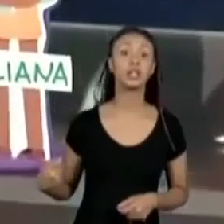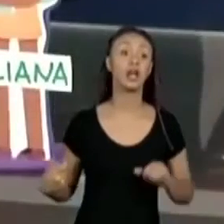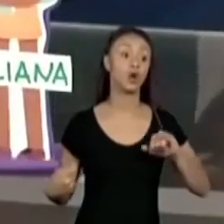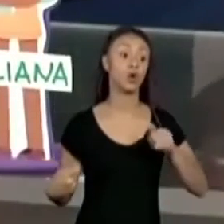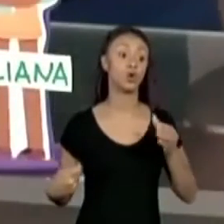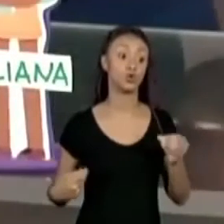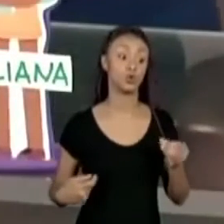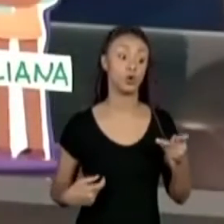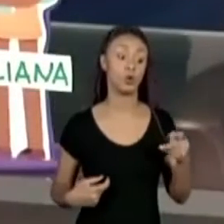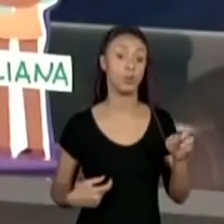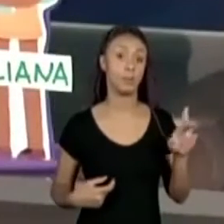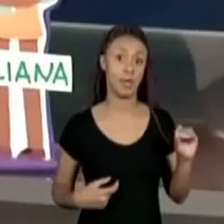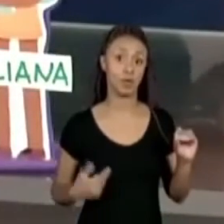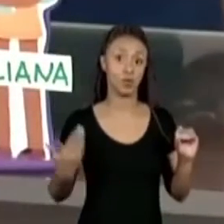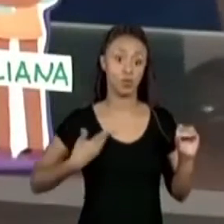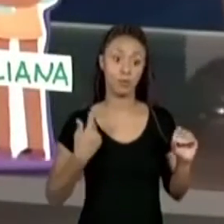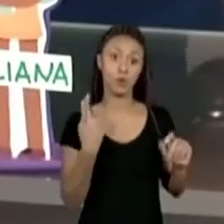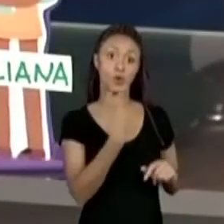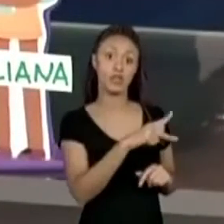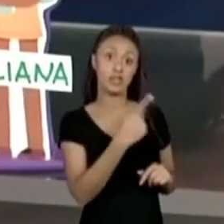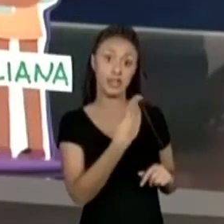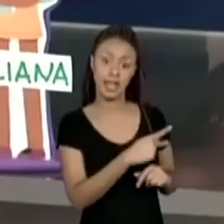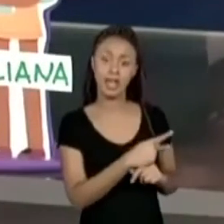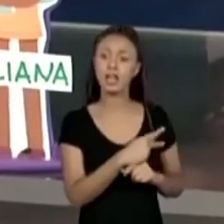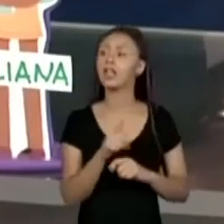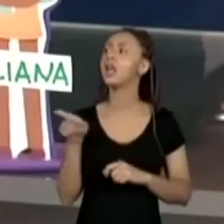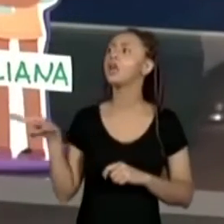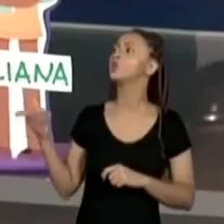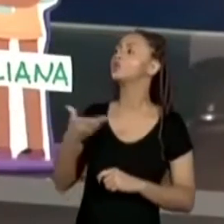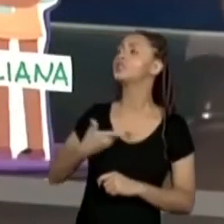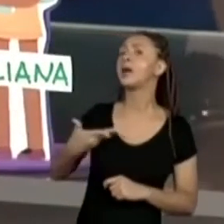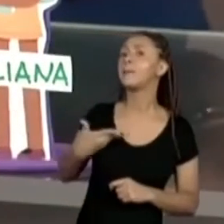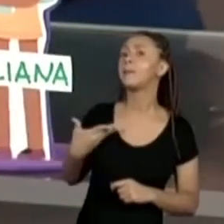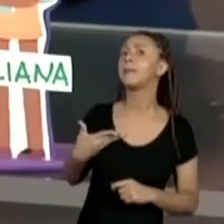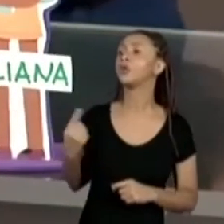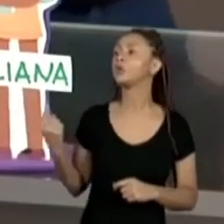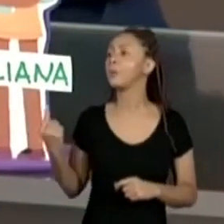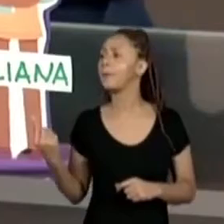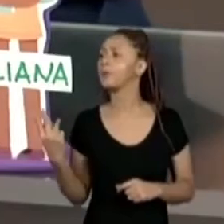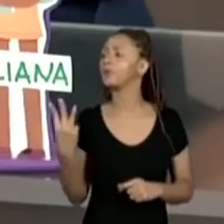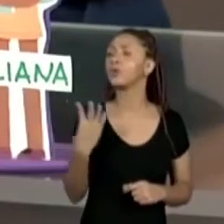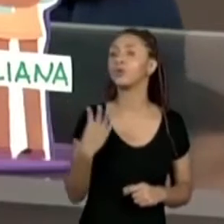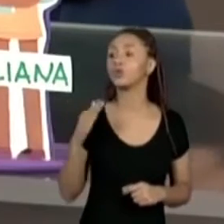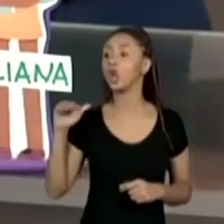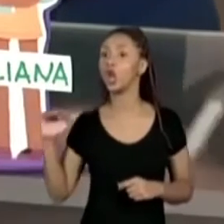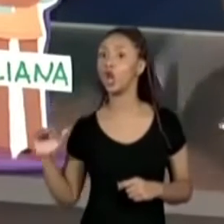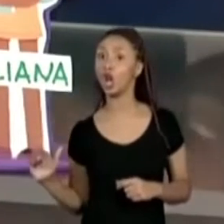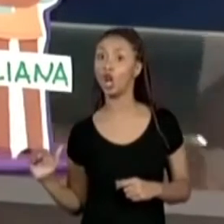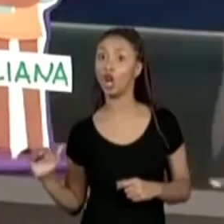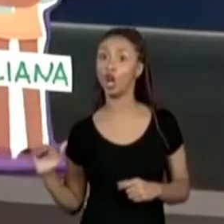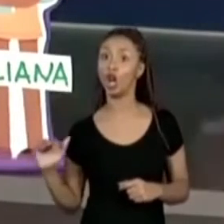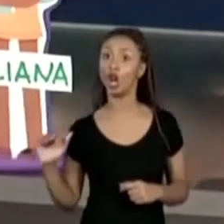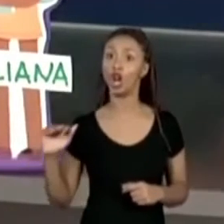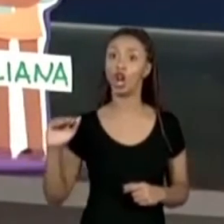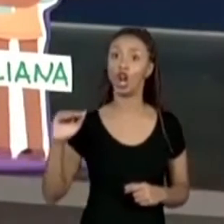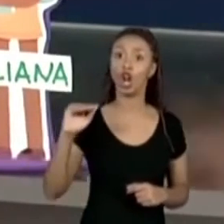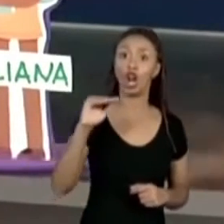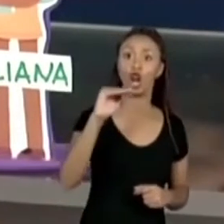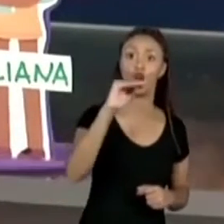do João Pedro, do menor para o maior, que é a ordem